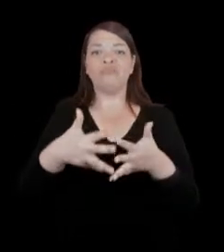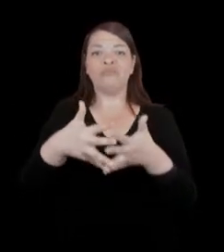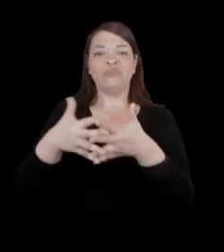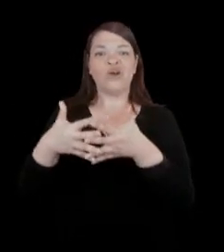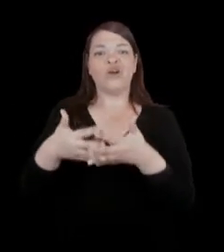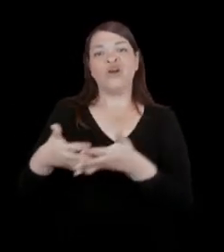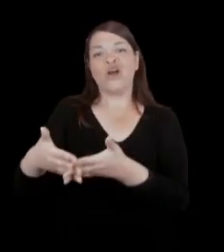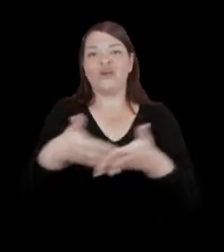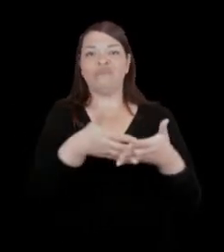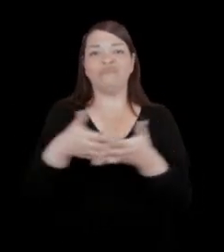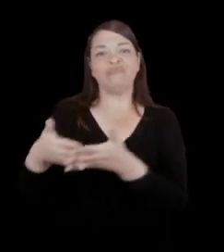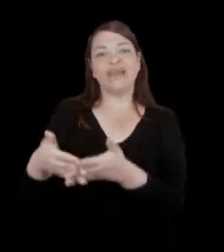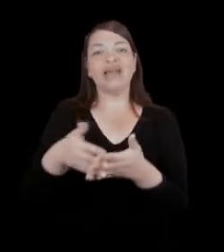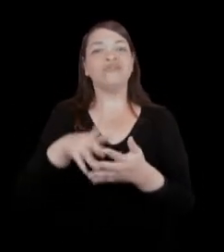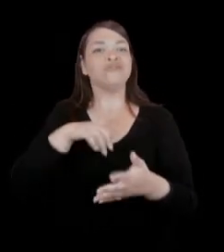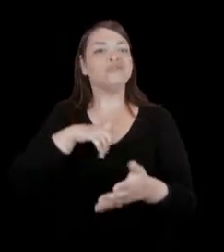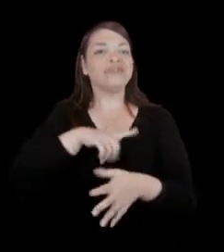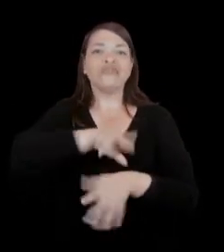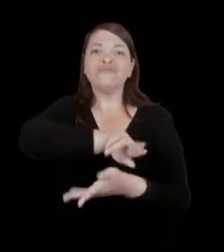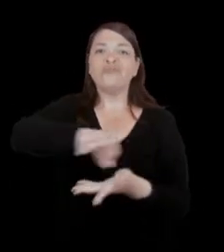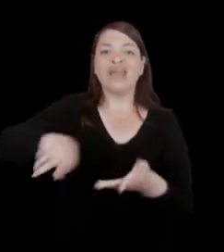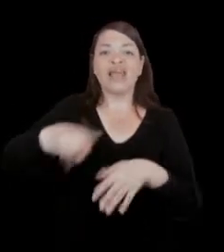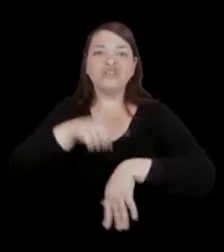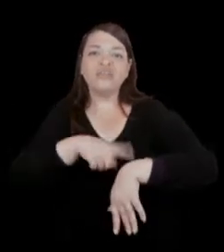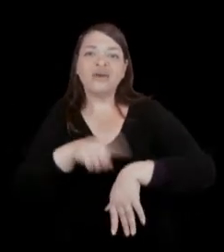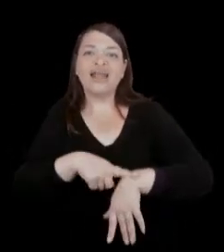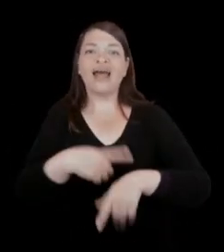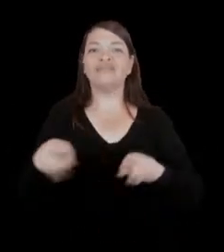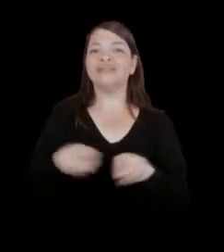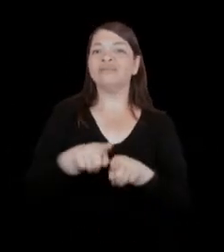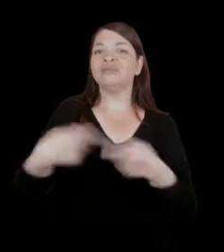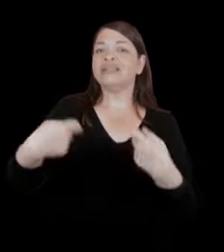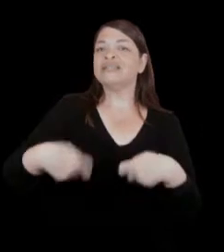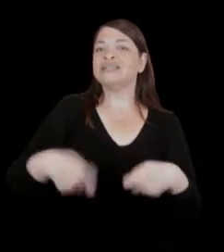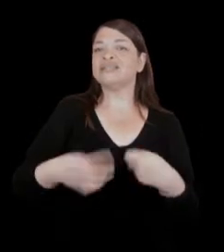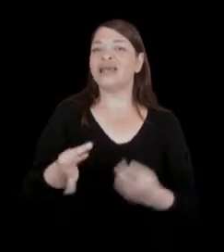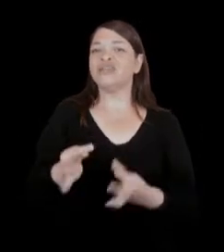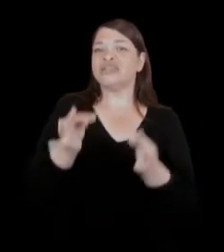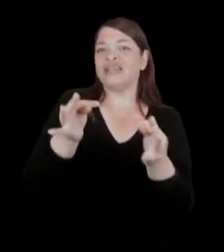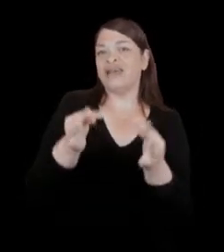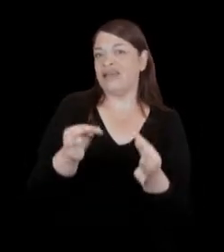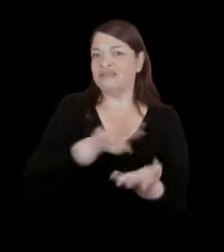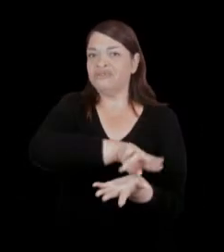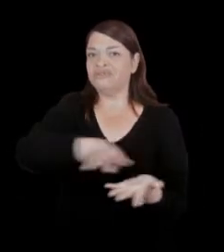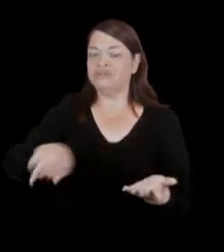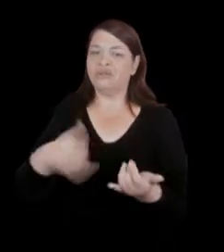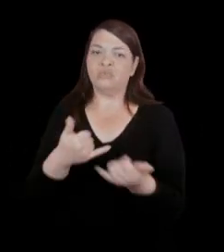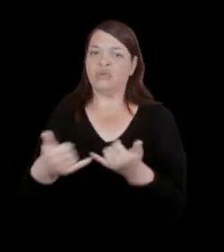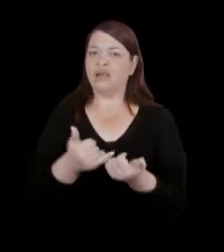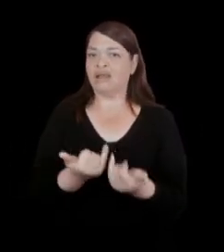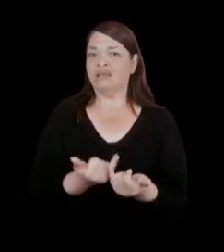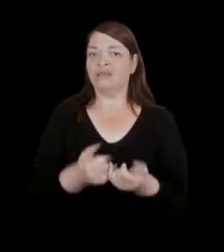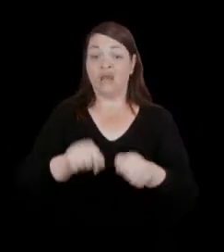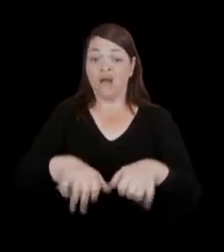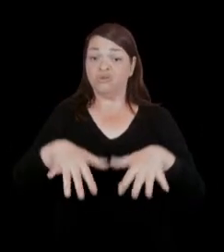operacionais e horários diferentes e necessidades técnicas diferentes. Um exemplo marcante é o nosso auditório, que